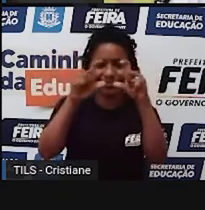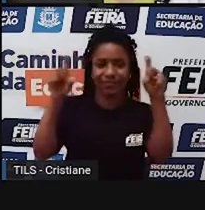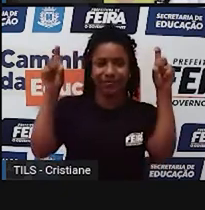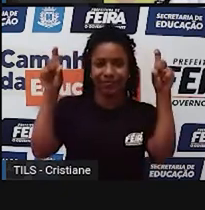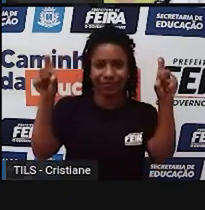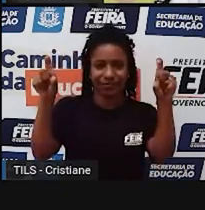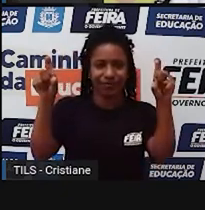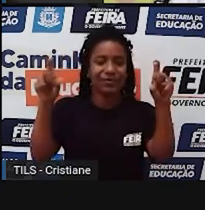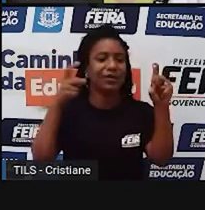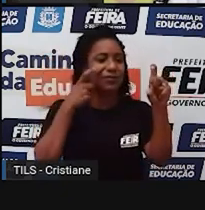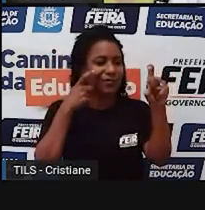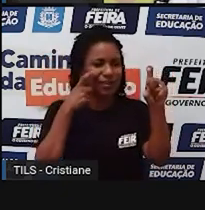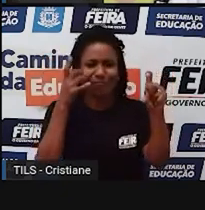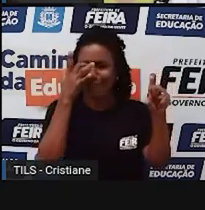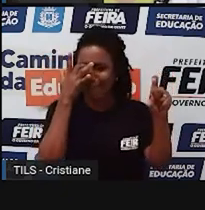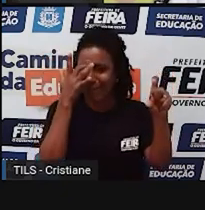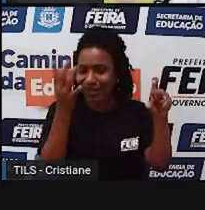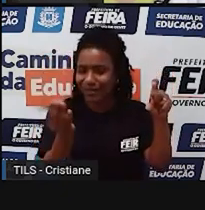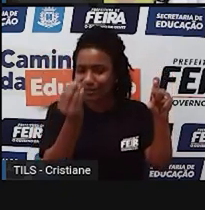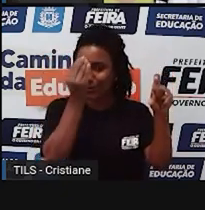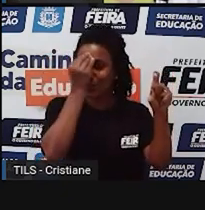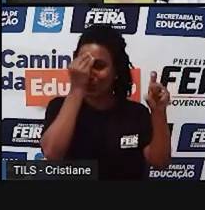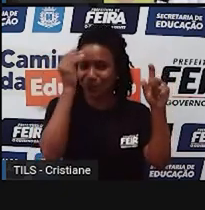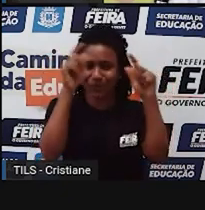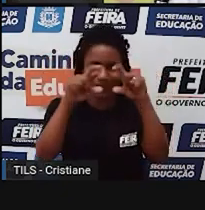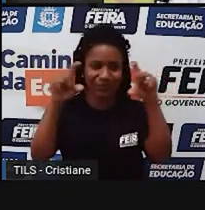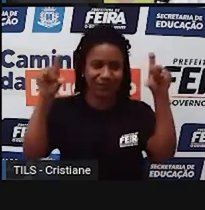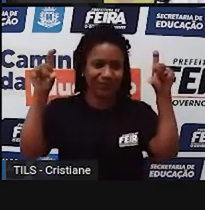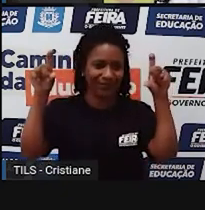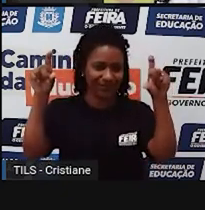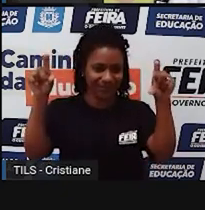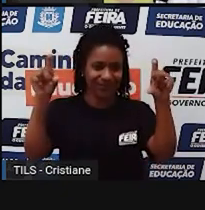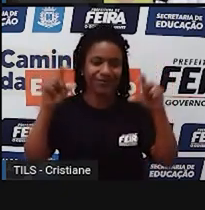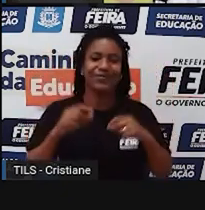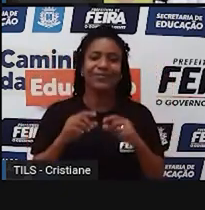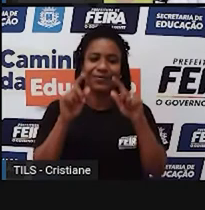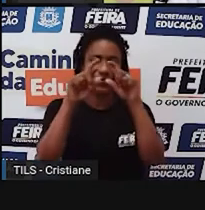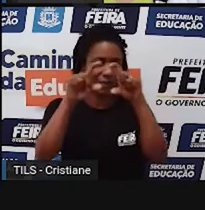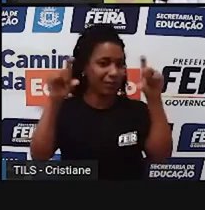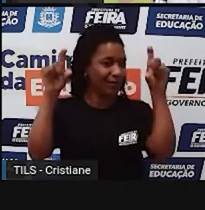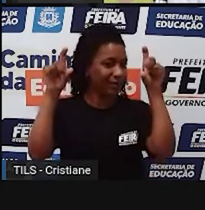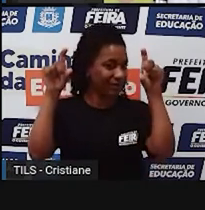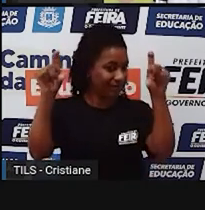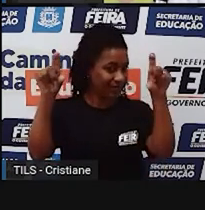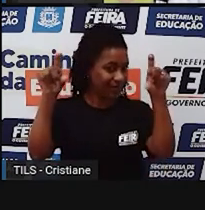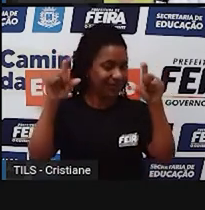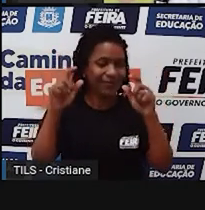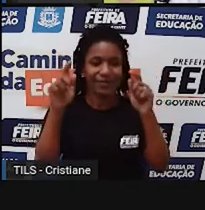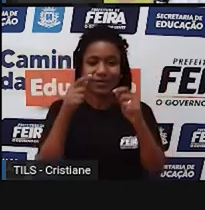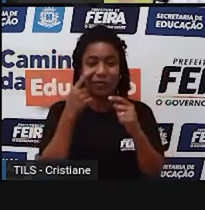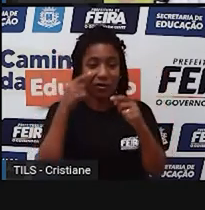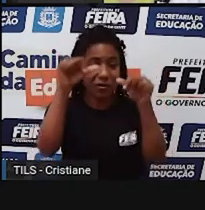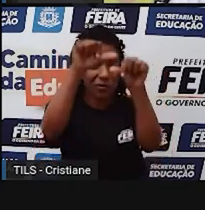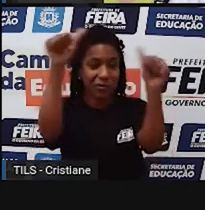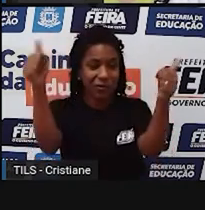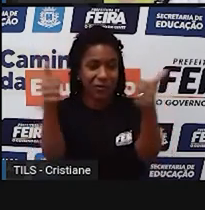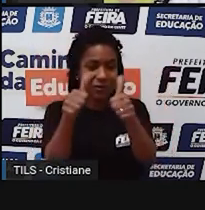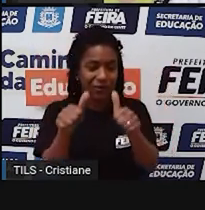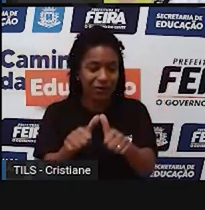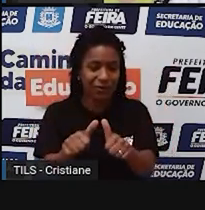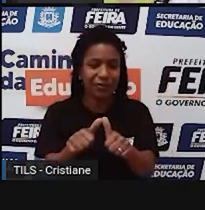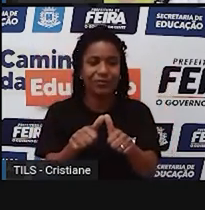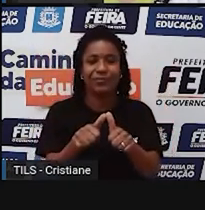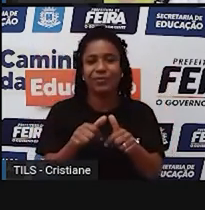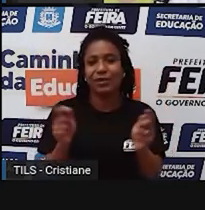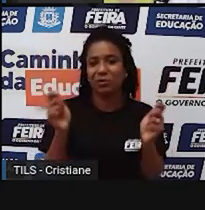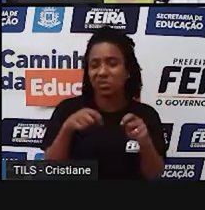Então, é bem facilzinho você observar. Isso tudo está ali no mapa. Aí eu venho, digamos assim, poderia ser